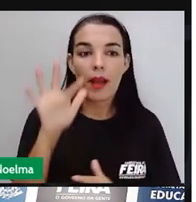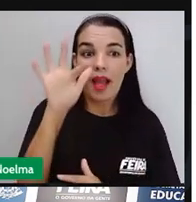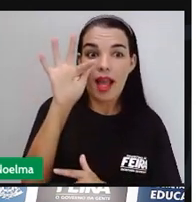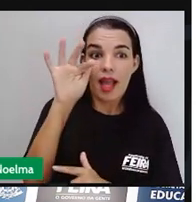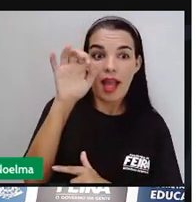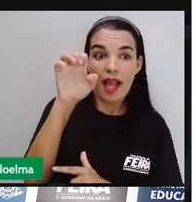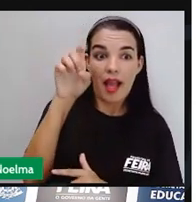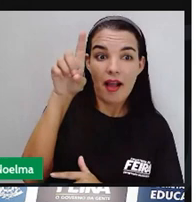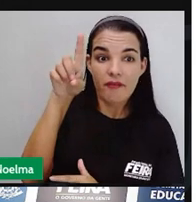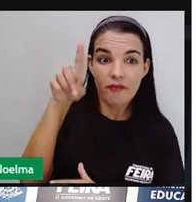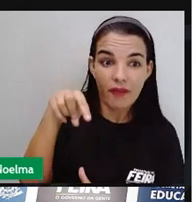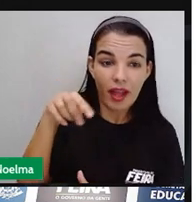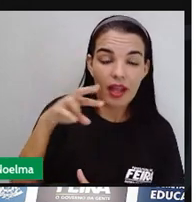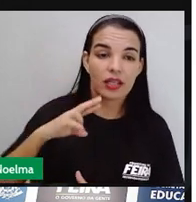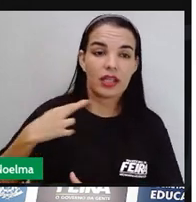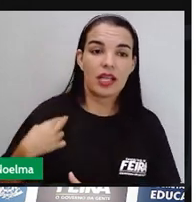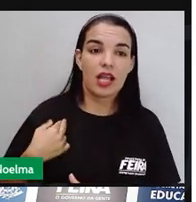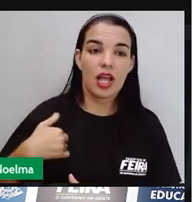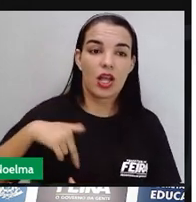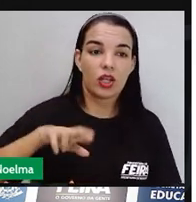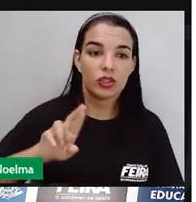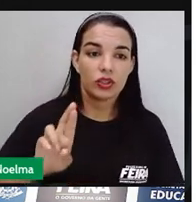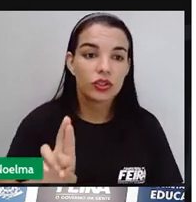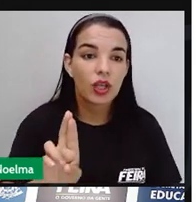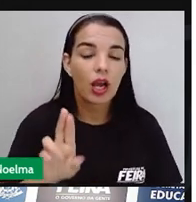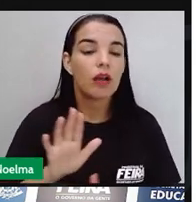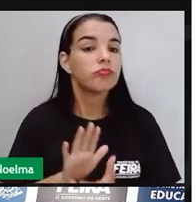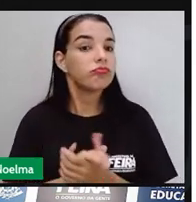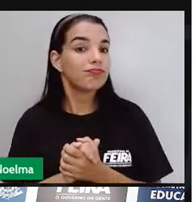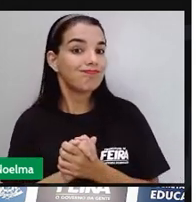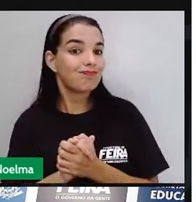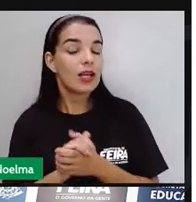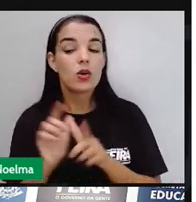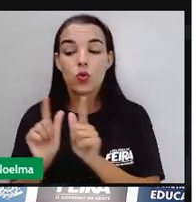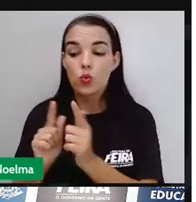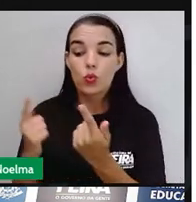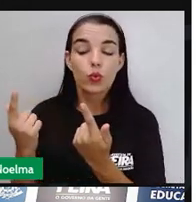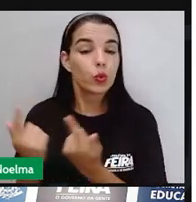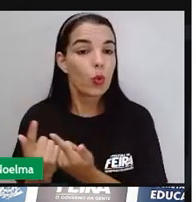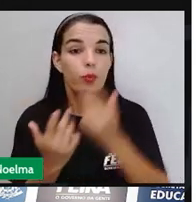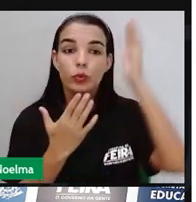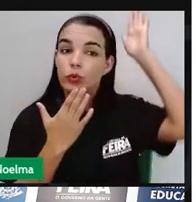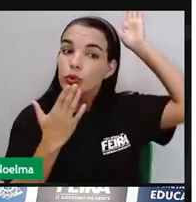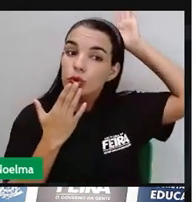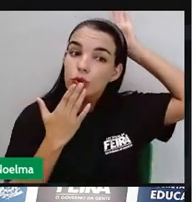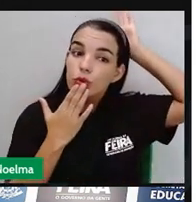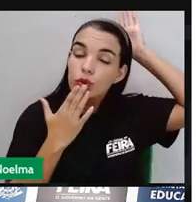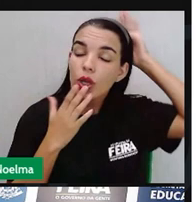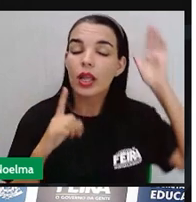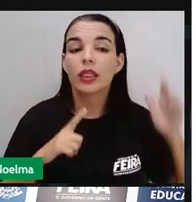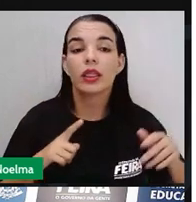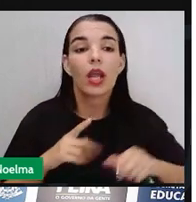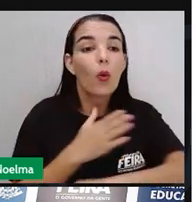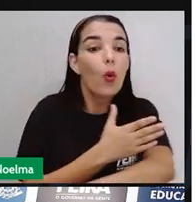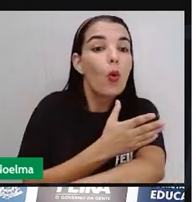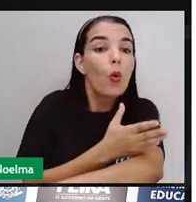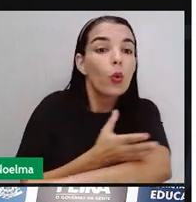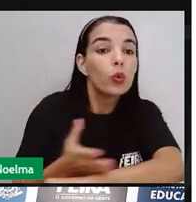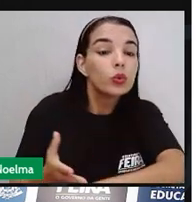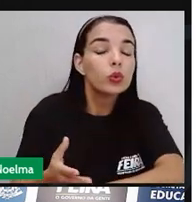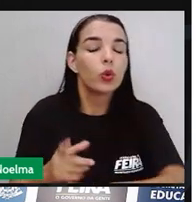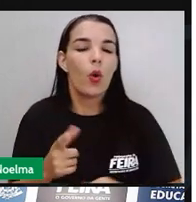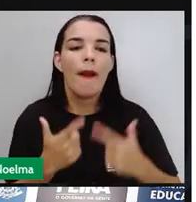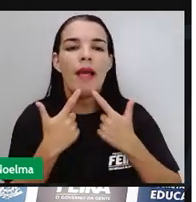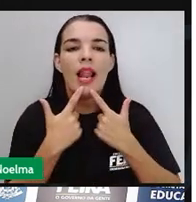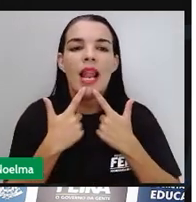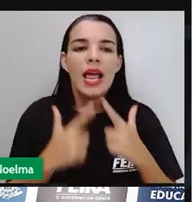indígenas, que tinham vários grupos, não era um único grupo indígena, tem várias tribos que têm costumes, que têm línguas diferentes,